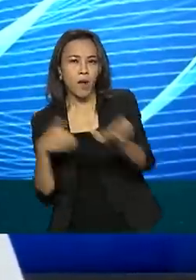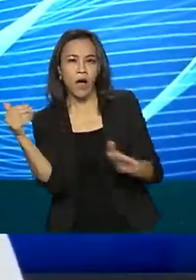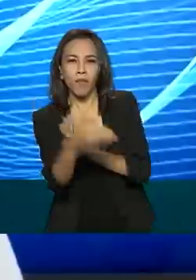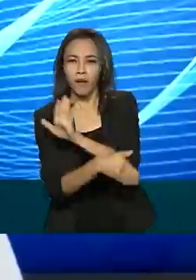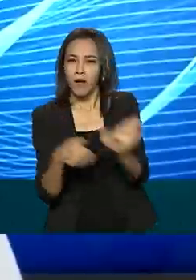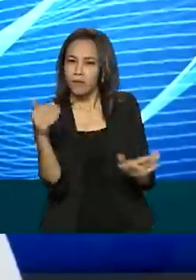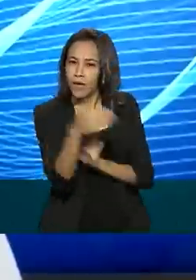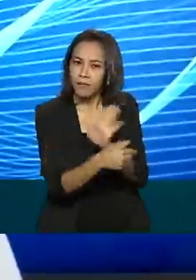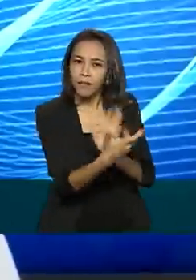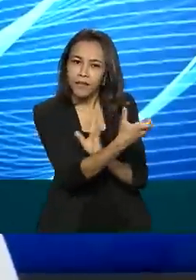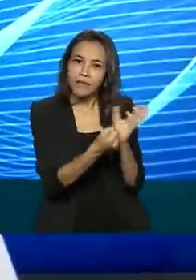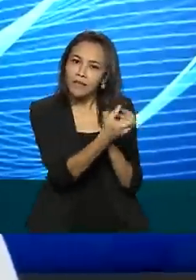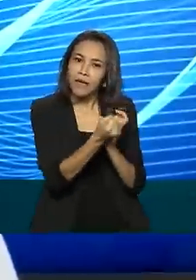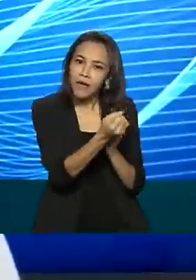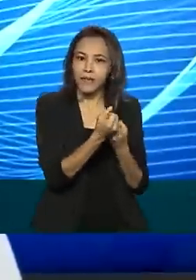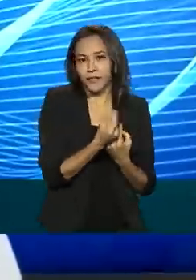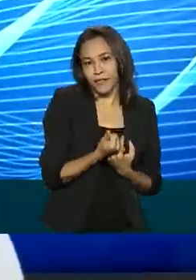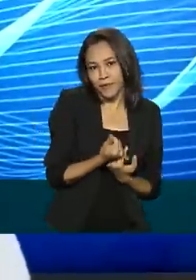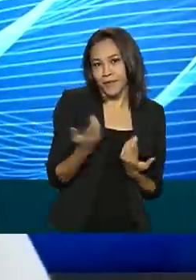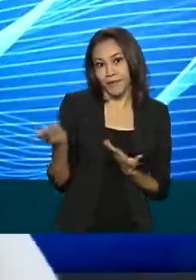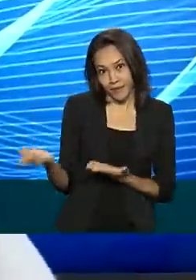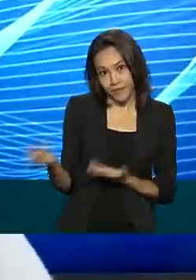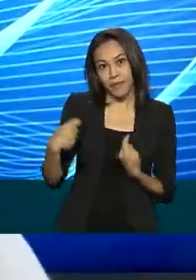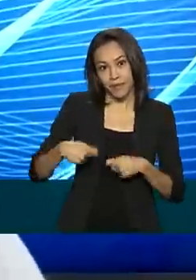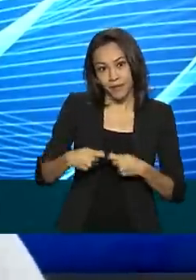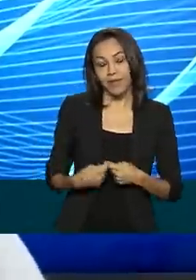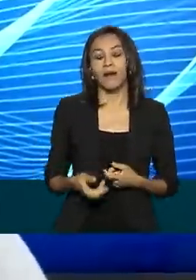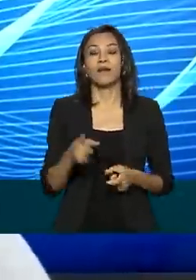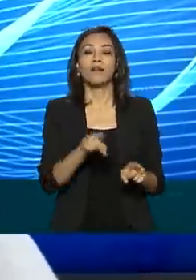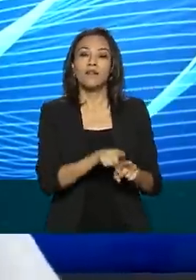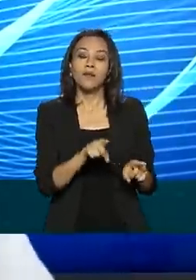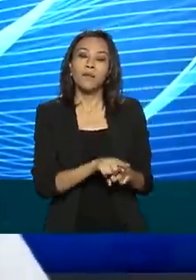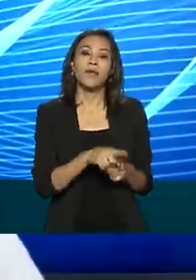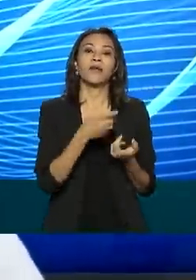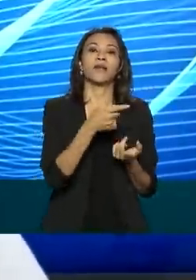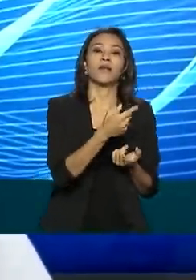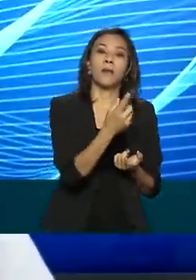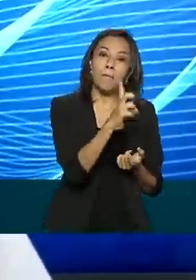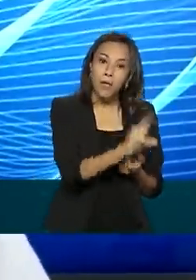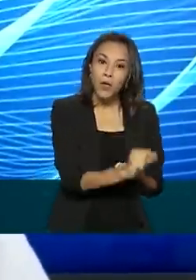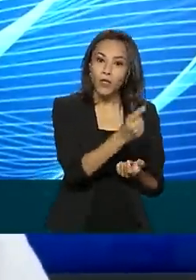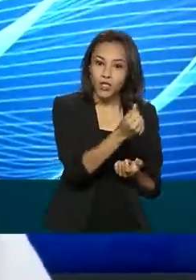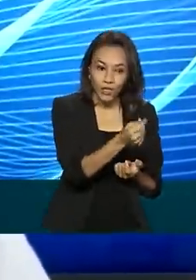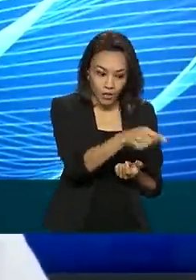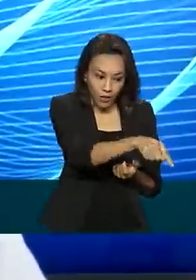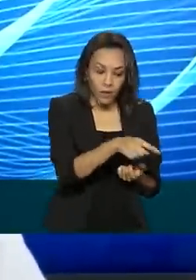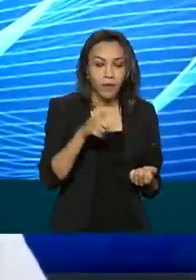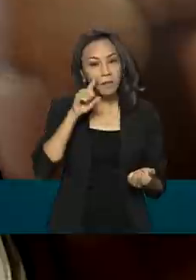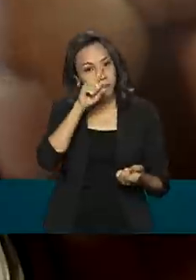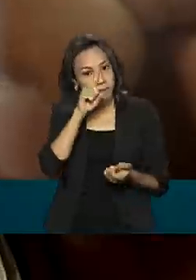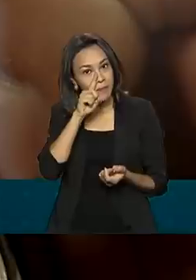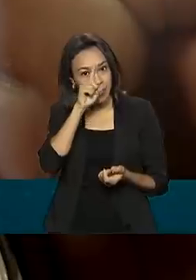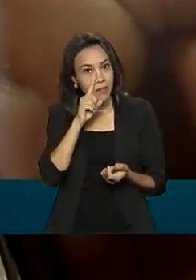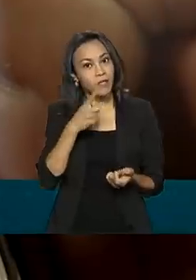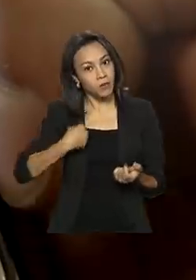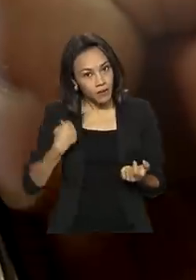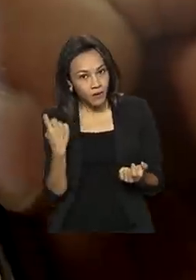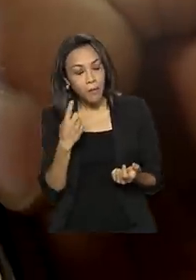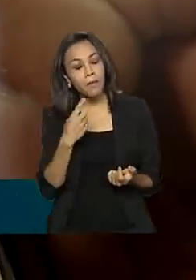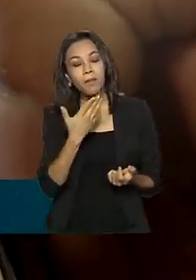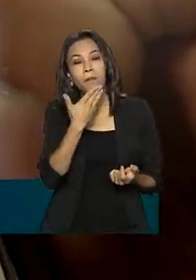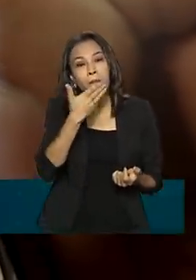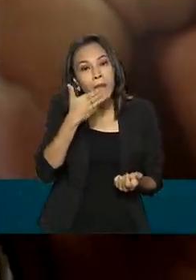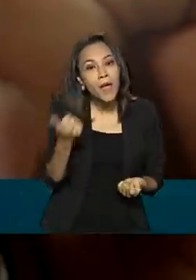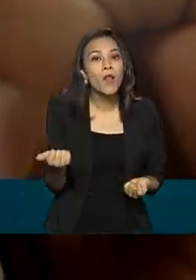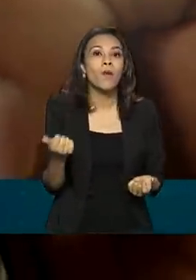precisar buscar dinheiro. Segurança, dinheiro, menos dinheiro no caixa, menos risco para nós. São mais de